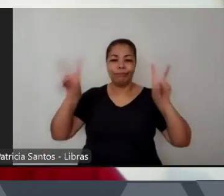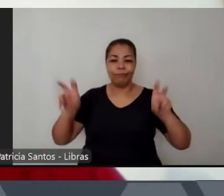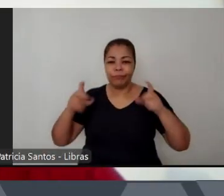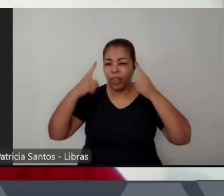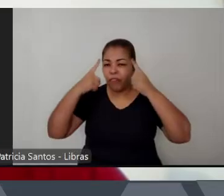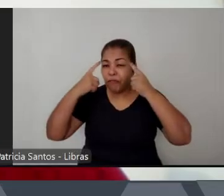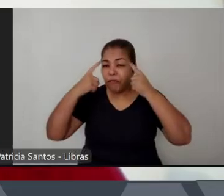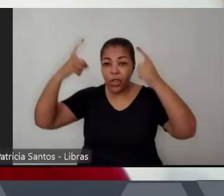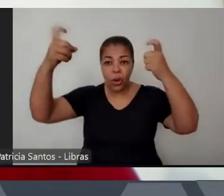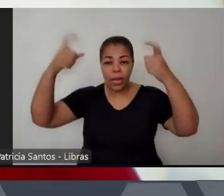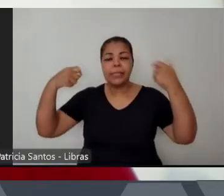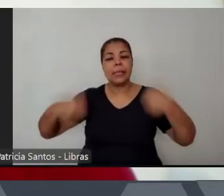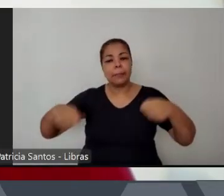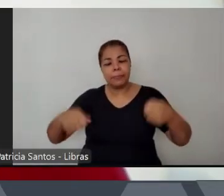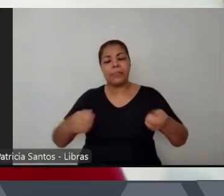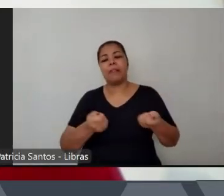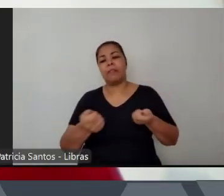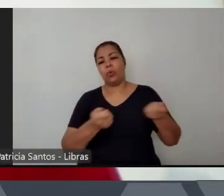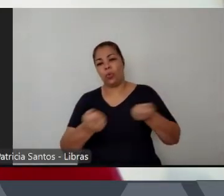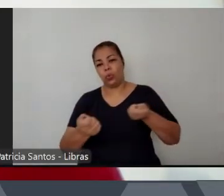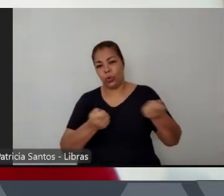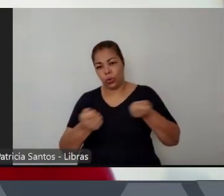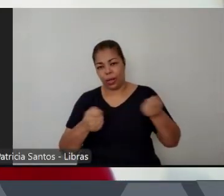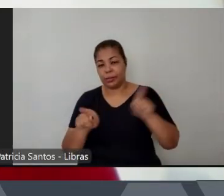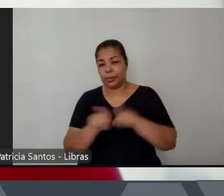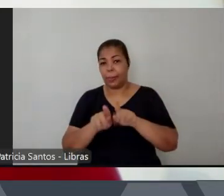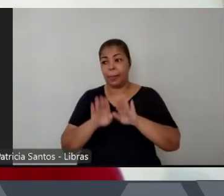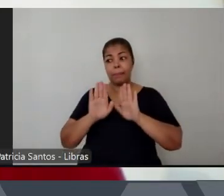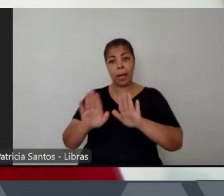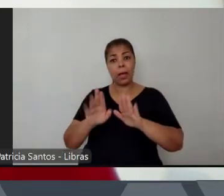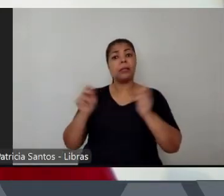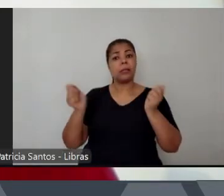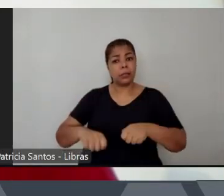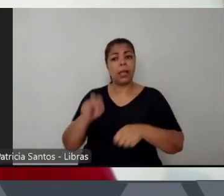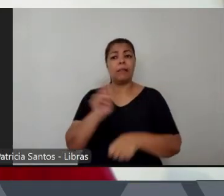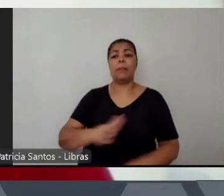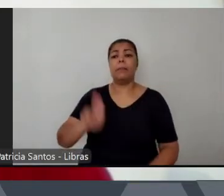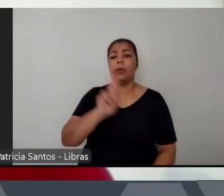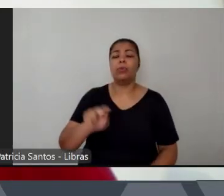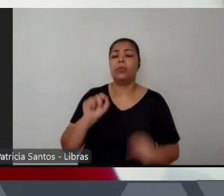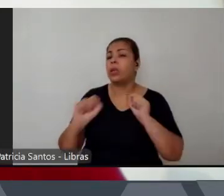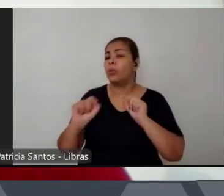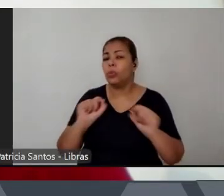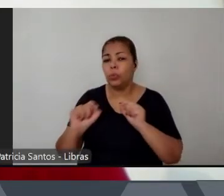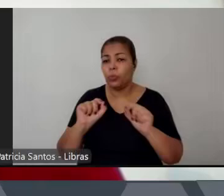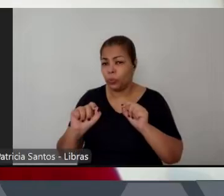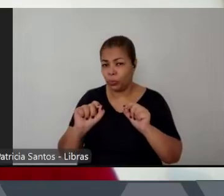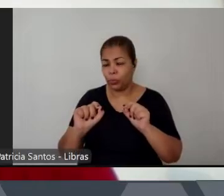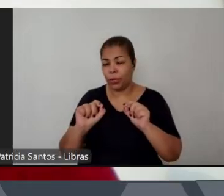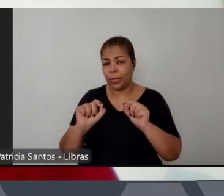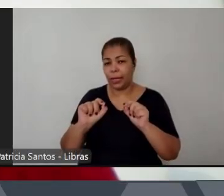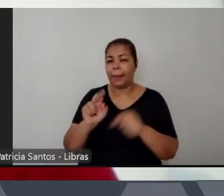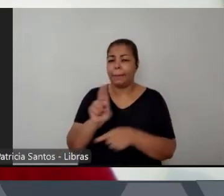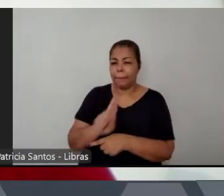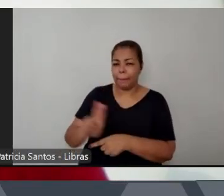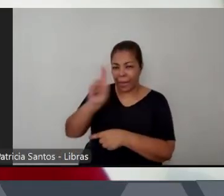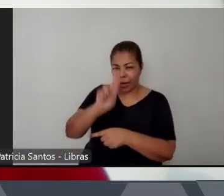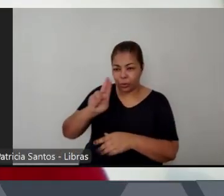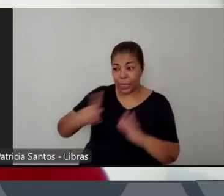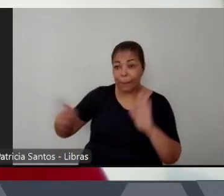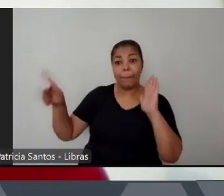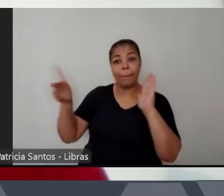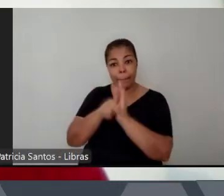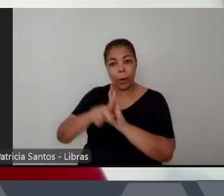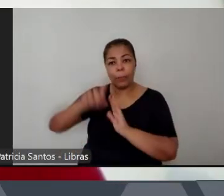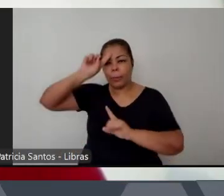controlado podia ser usado como um instrumento para a produção de ordem. Por quê? Esses grupos de extermínio